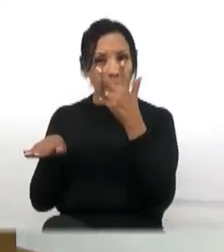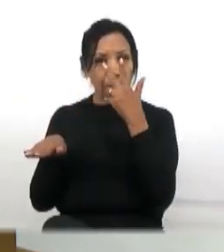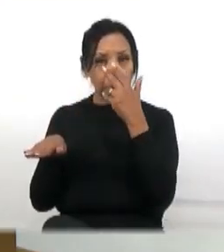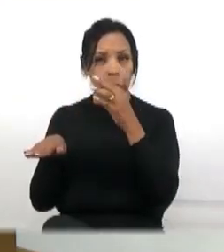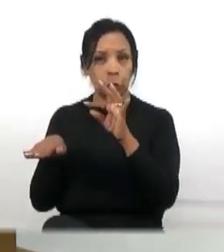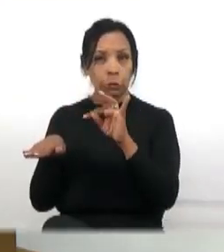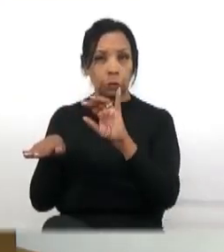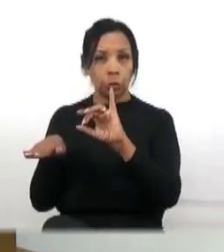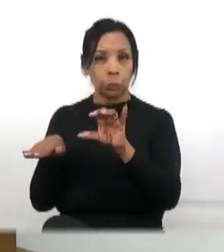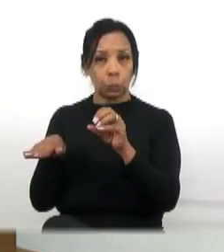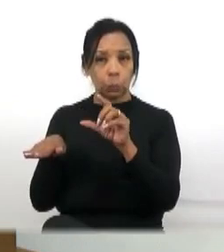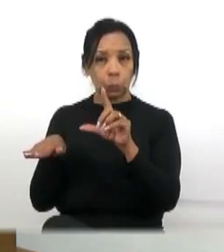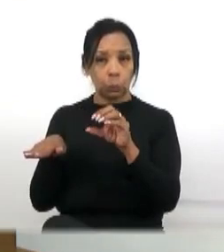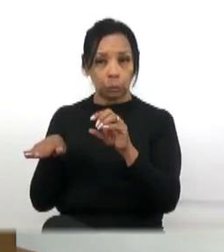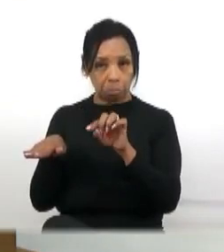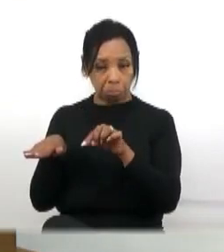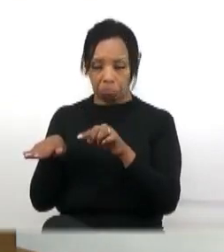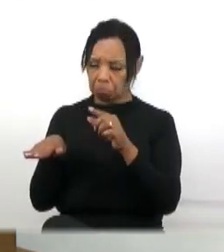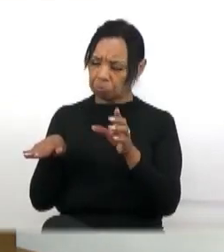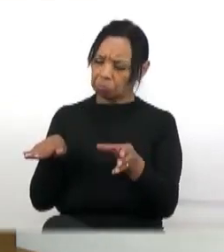Eu fui uma vez,